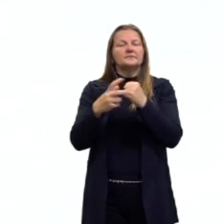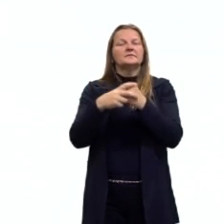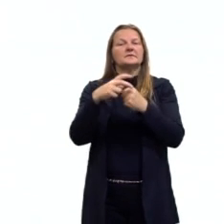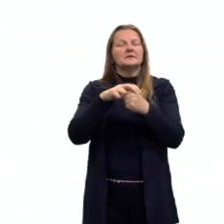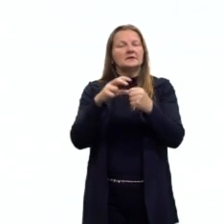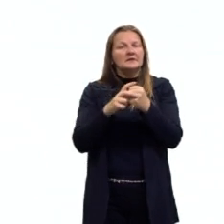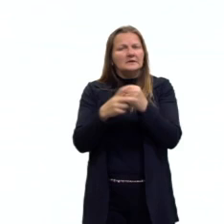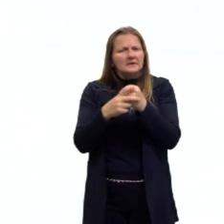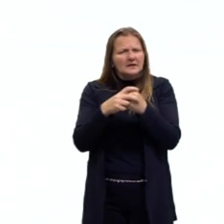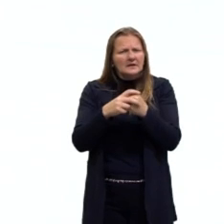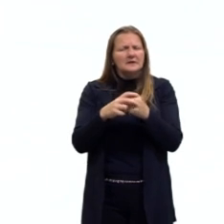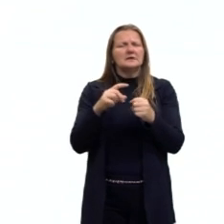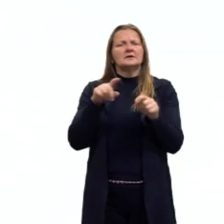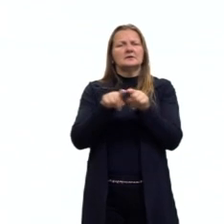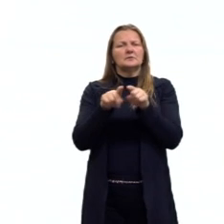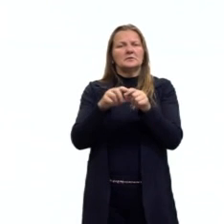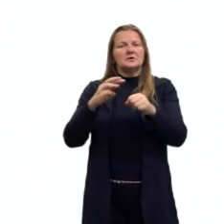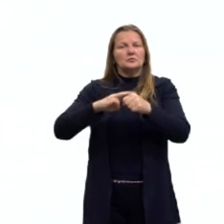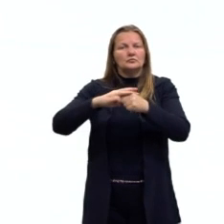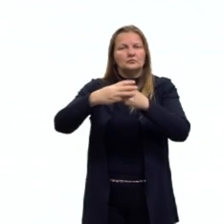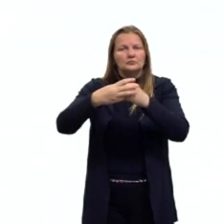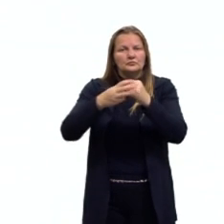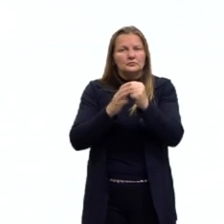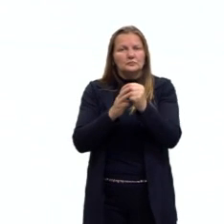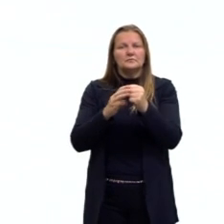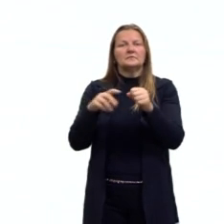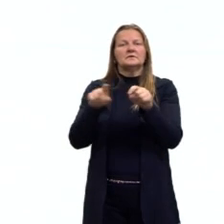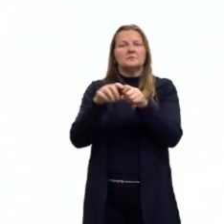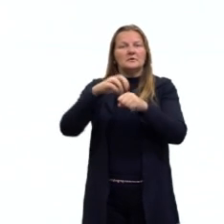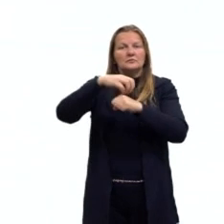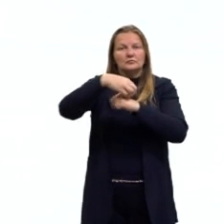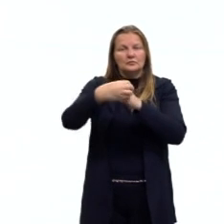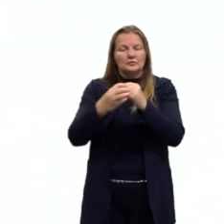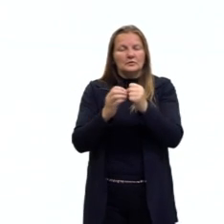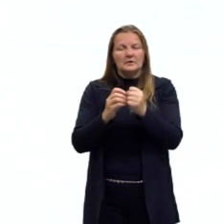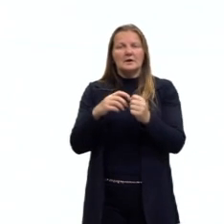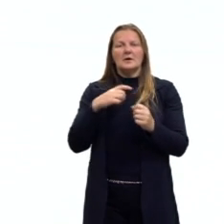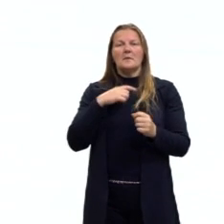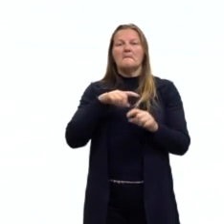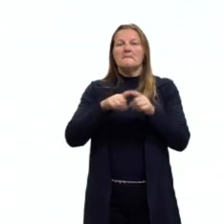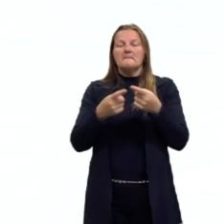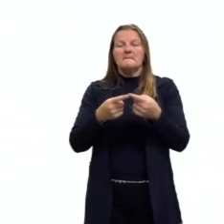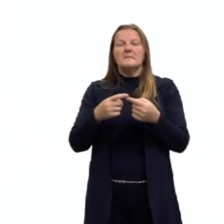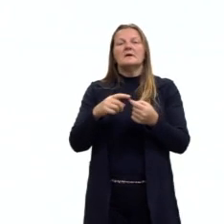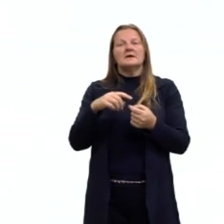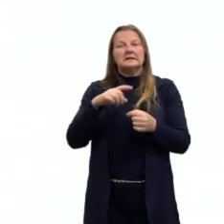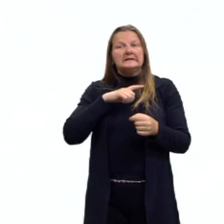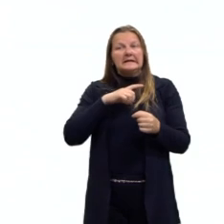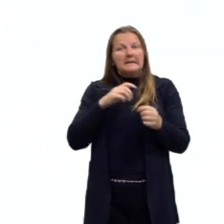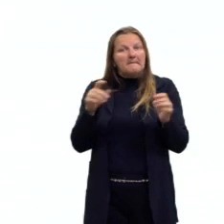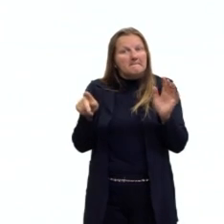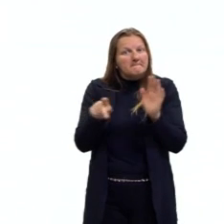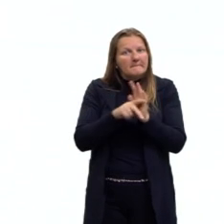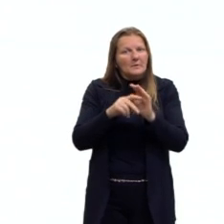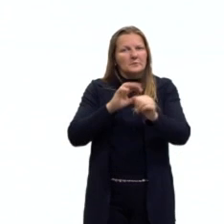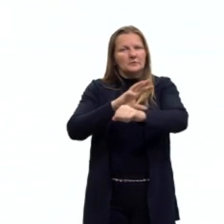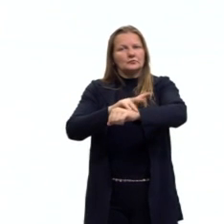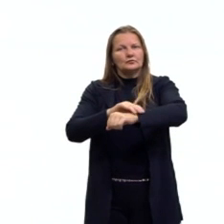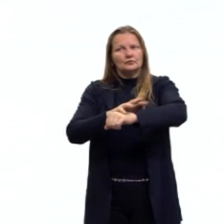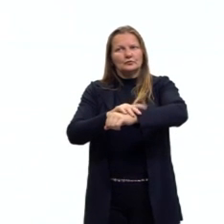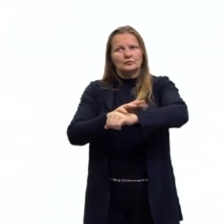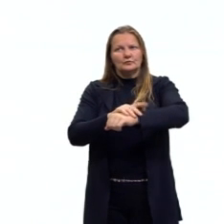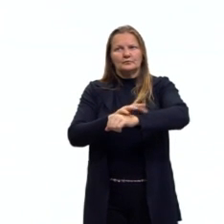também transmite, pode transmitir a febre amarela, tá? Mas está erradicada no Brasil. Também temos